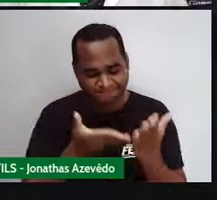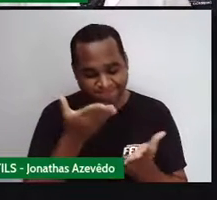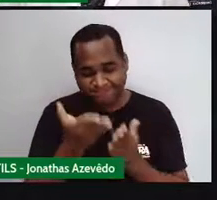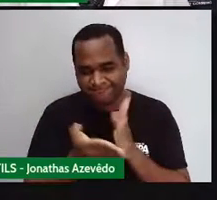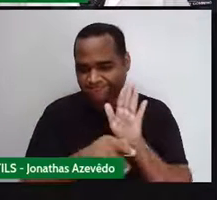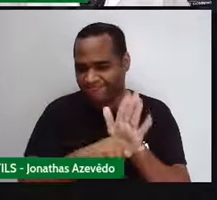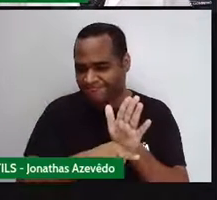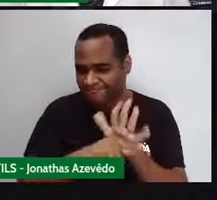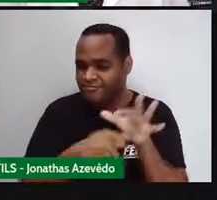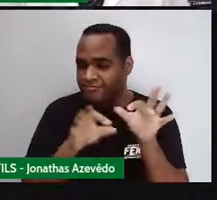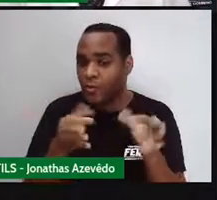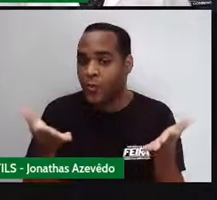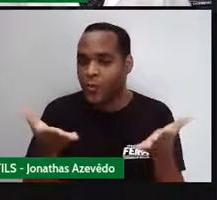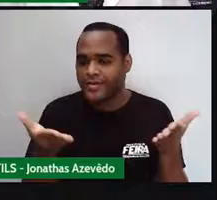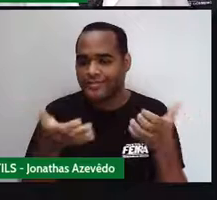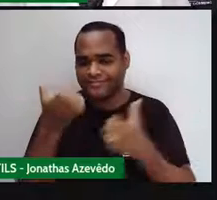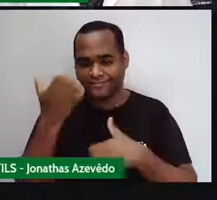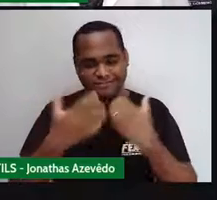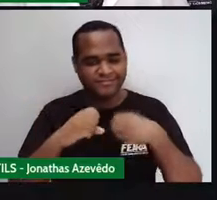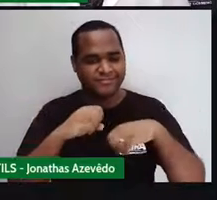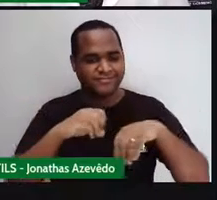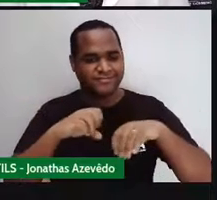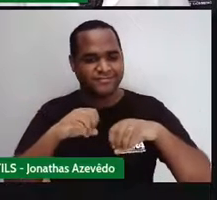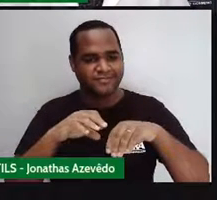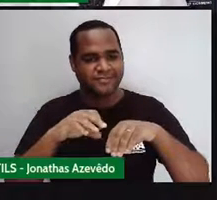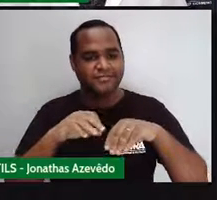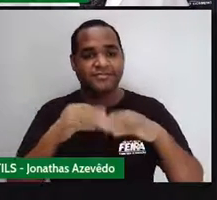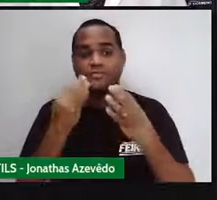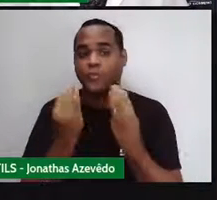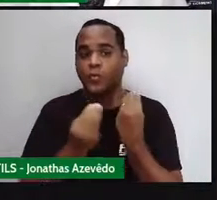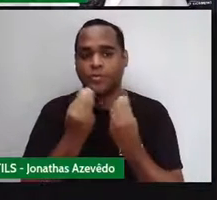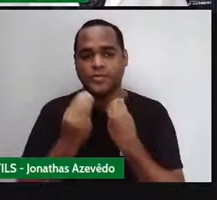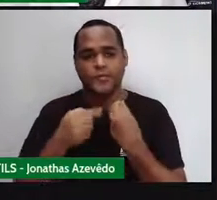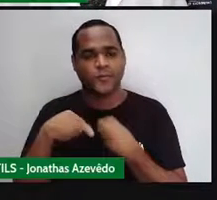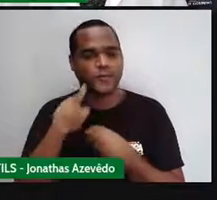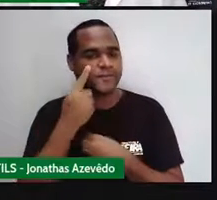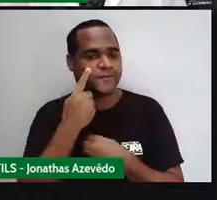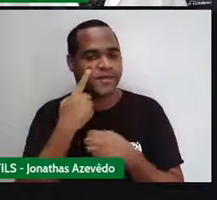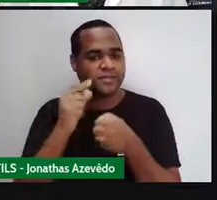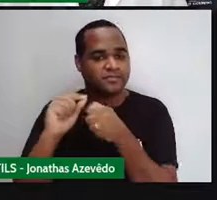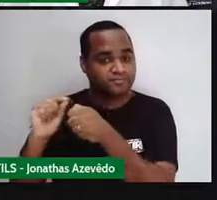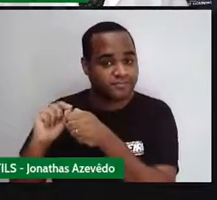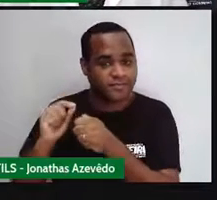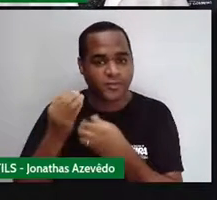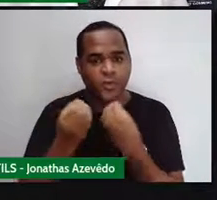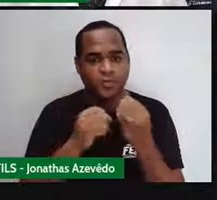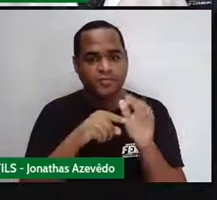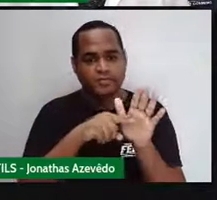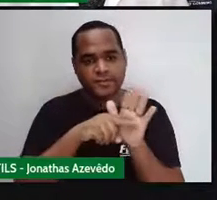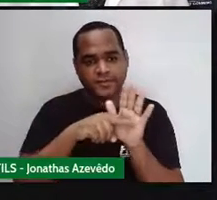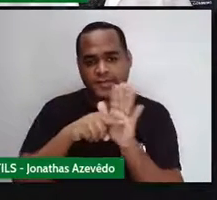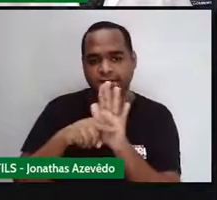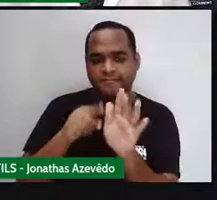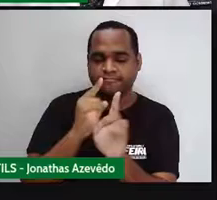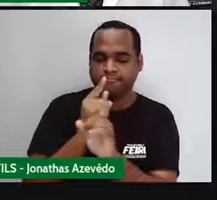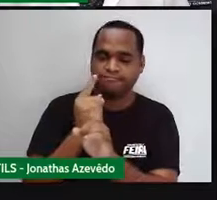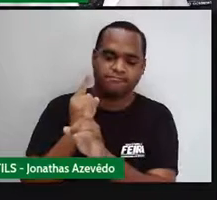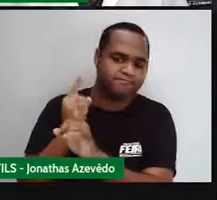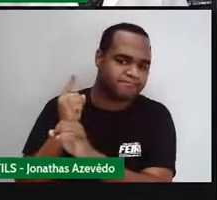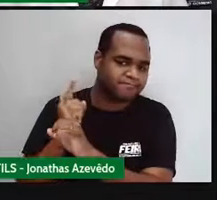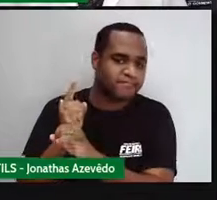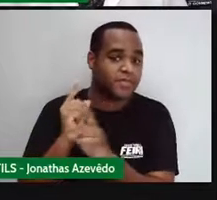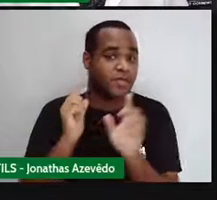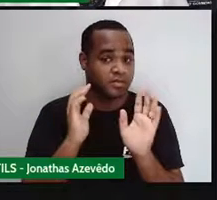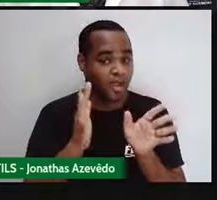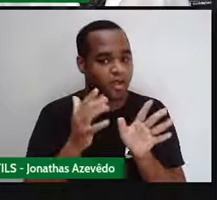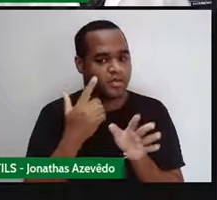momento, nessa aula? Bom, que tal a gente tentar fazer aqui um trabalho de investigação, né? Você já deve